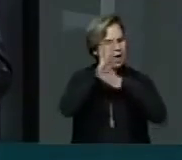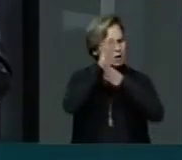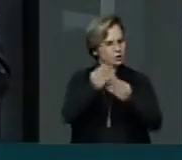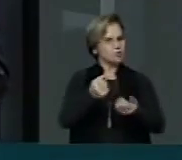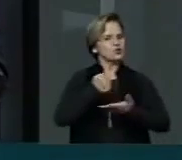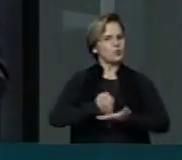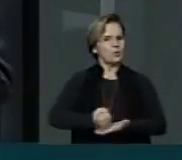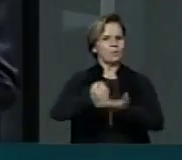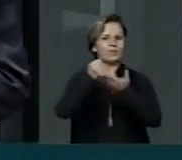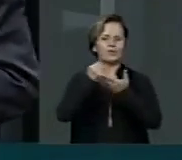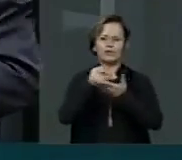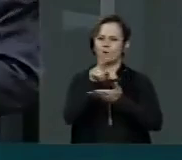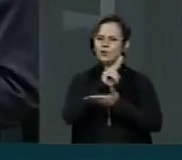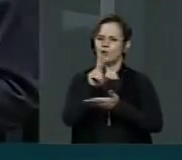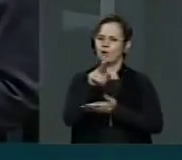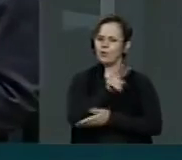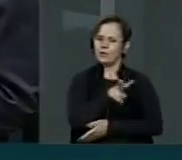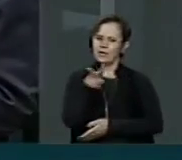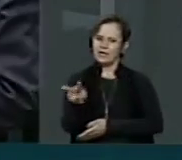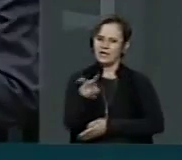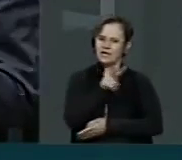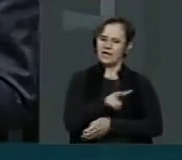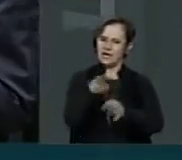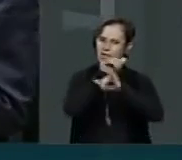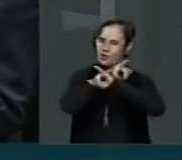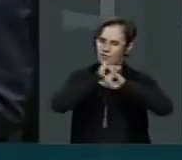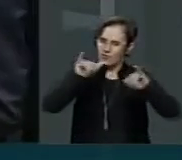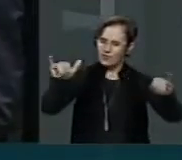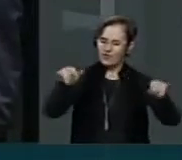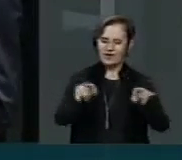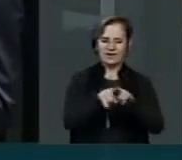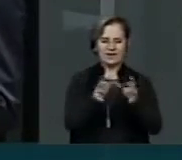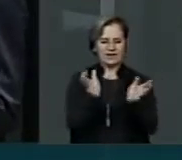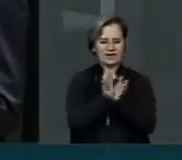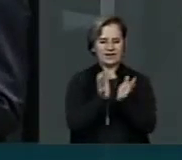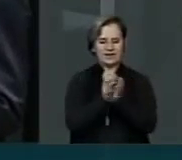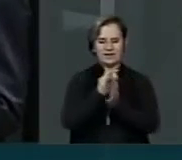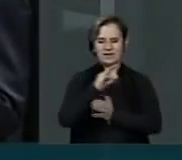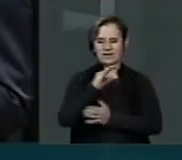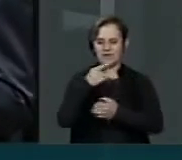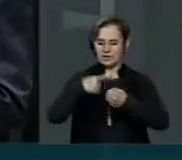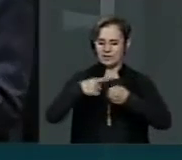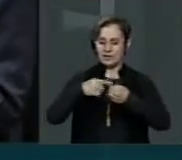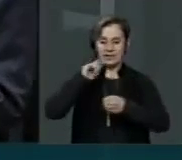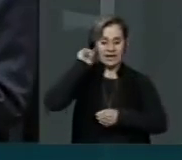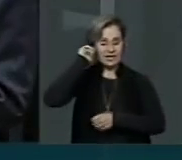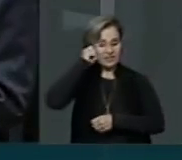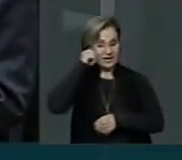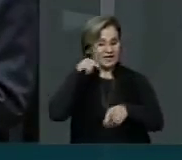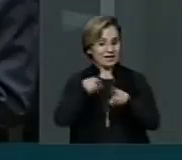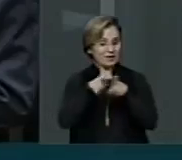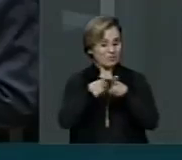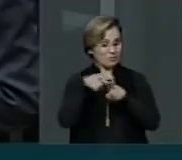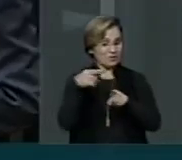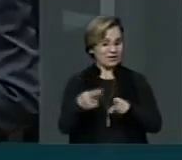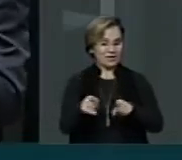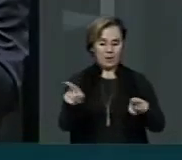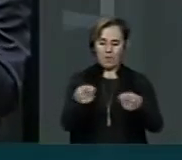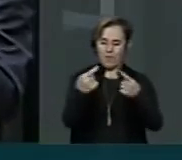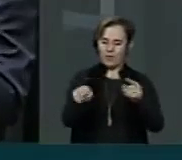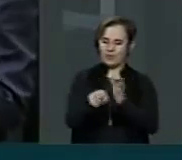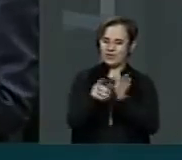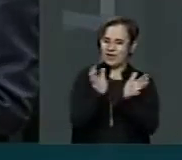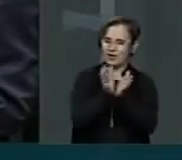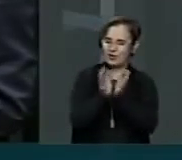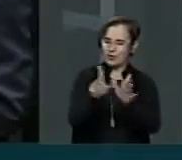para levar o nome do reggae, a banda Cidade Negra, que além de ter andado em todo